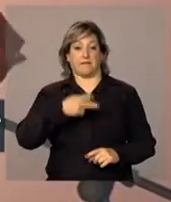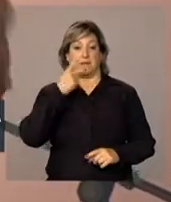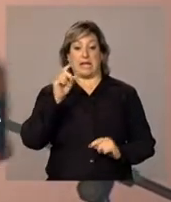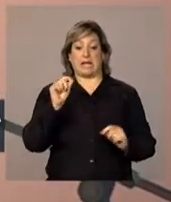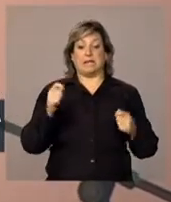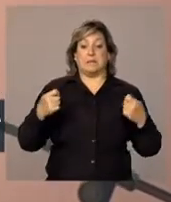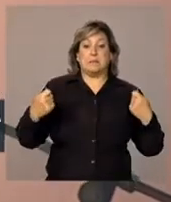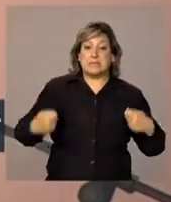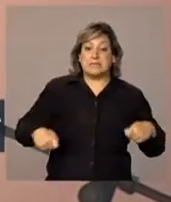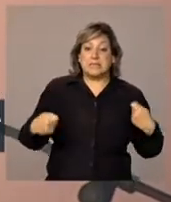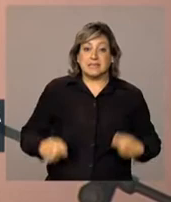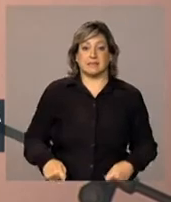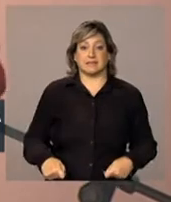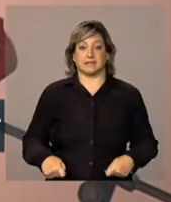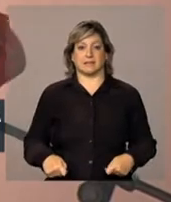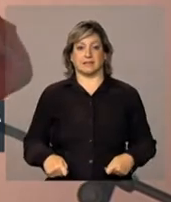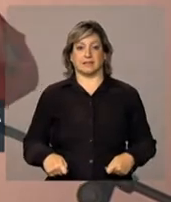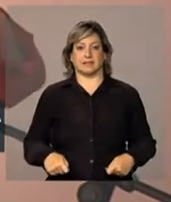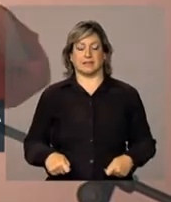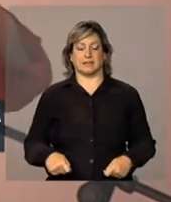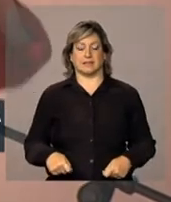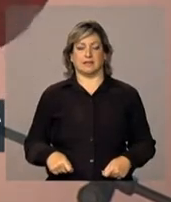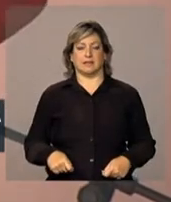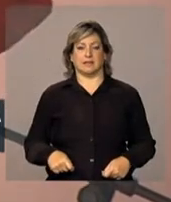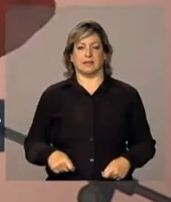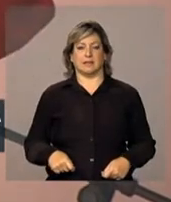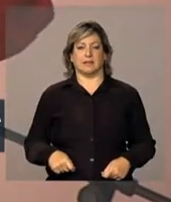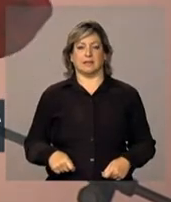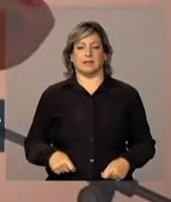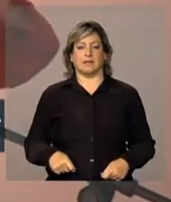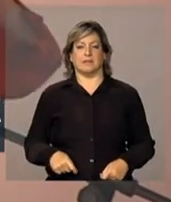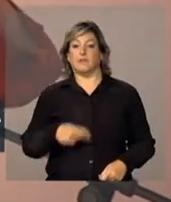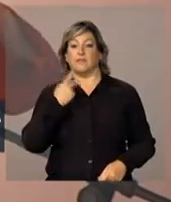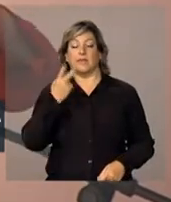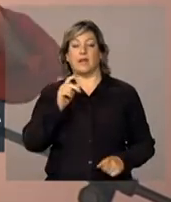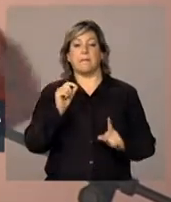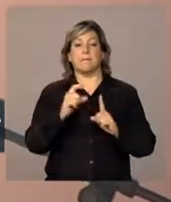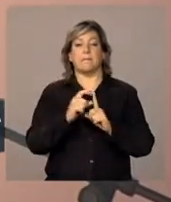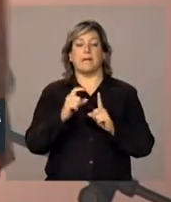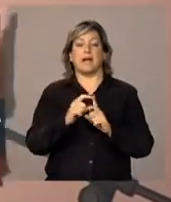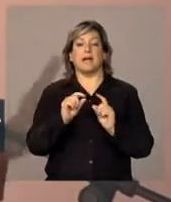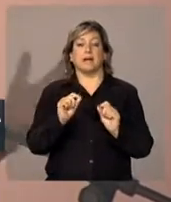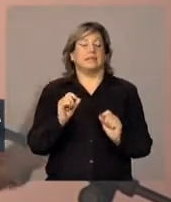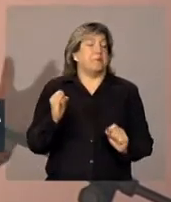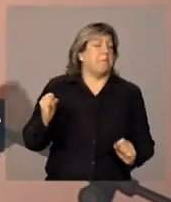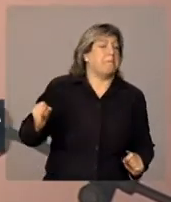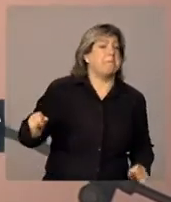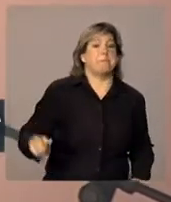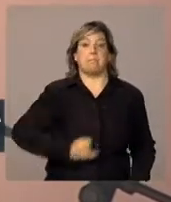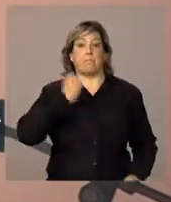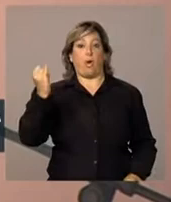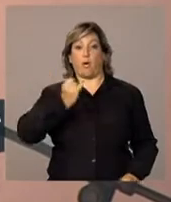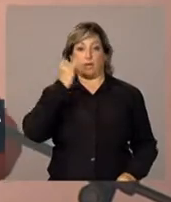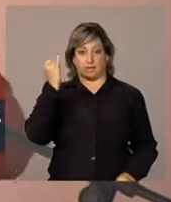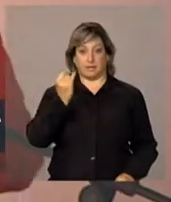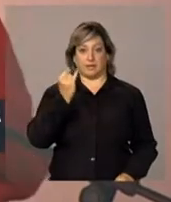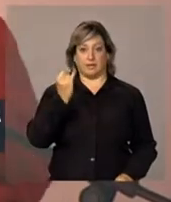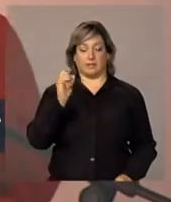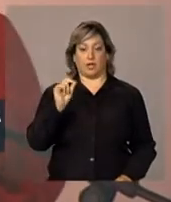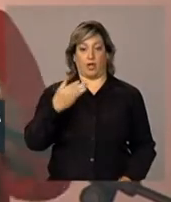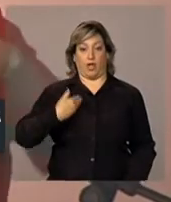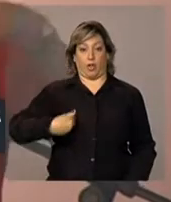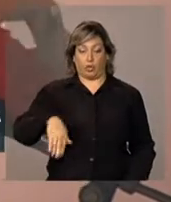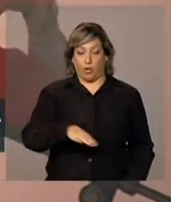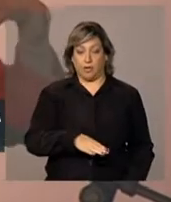necessário e que era importantíssimo que a